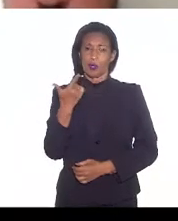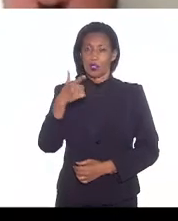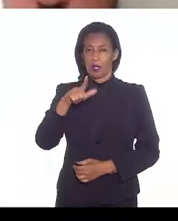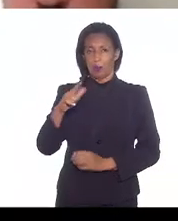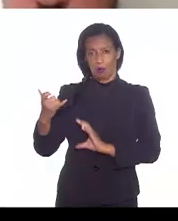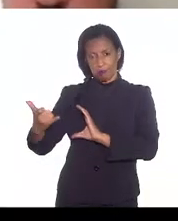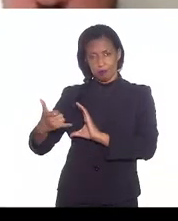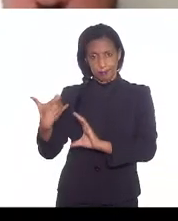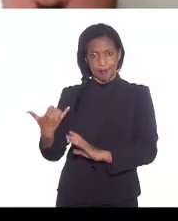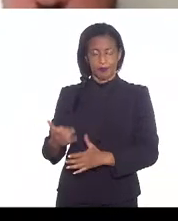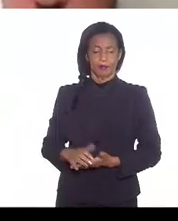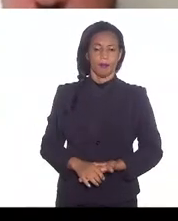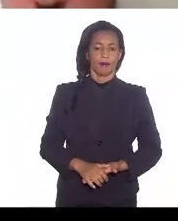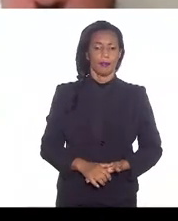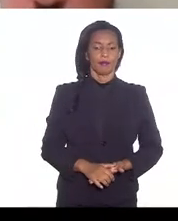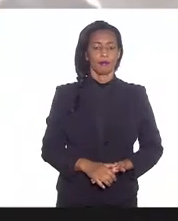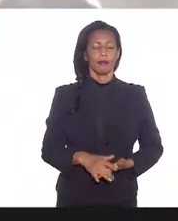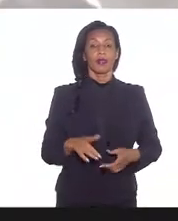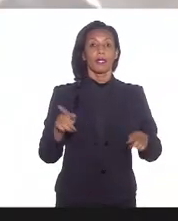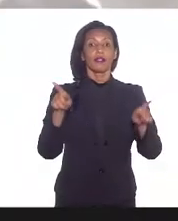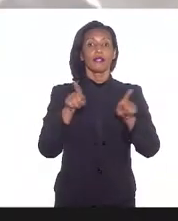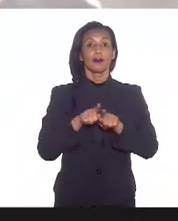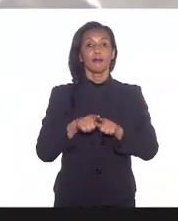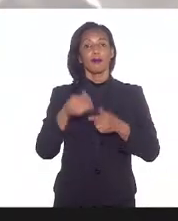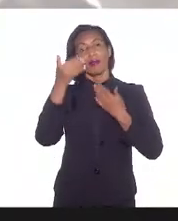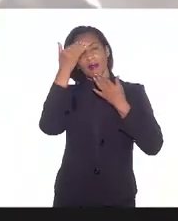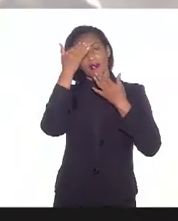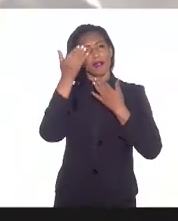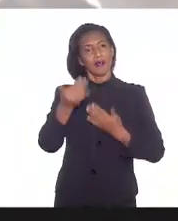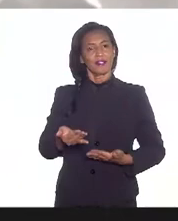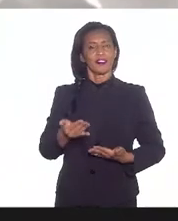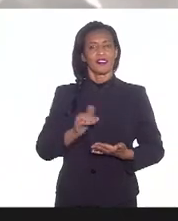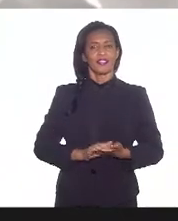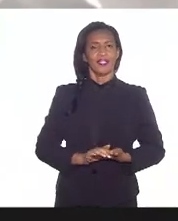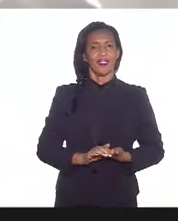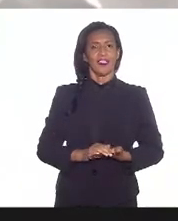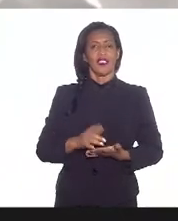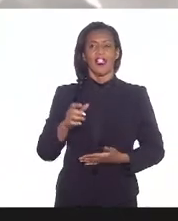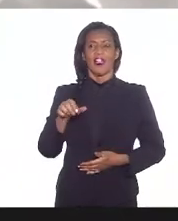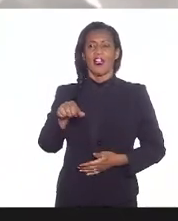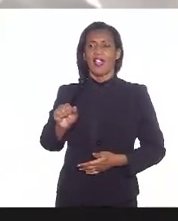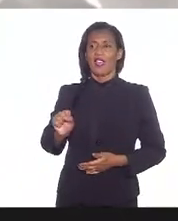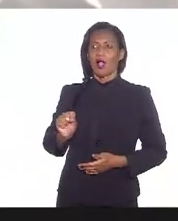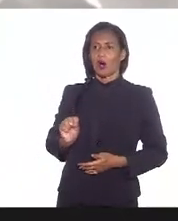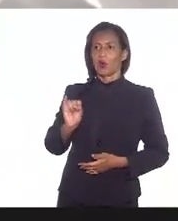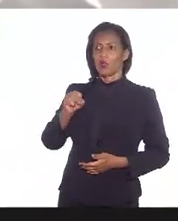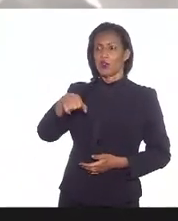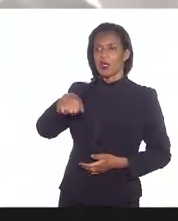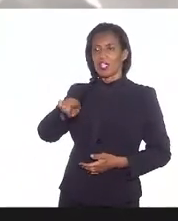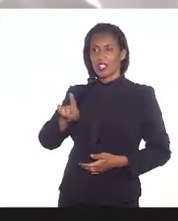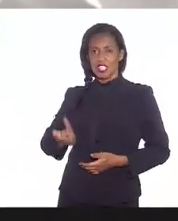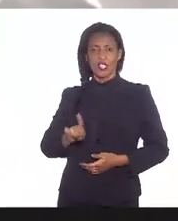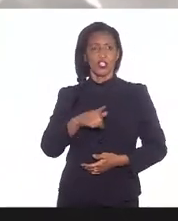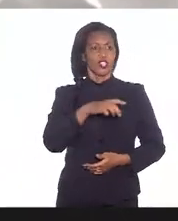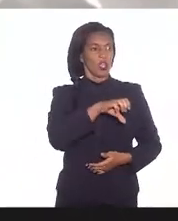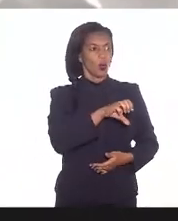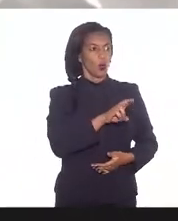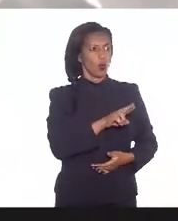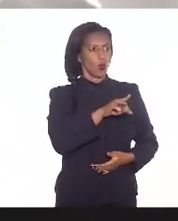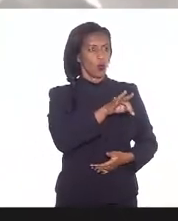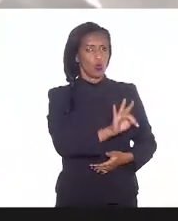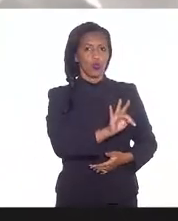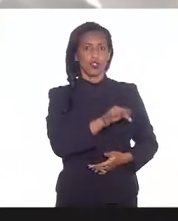chat. Eu quero muito agradecer ao Sindipetro e à CUT-RJ por terem